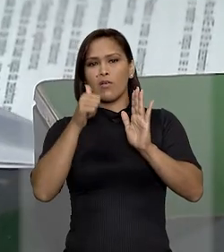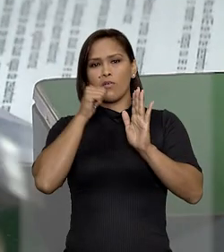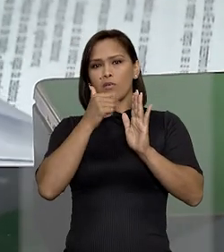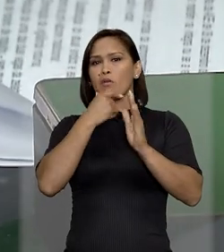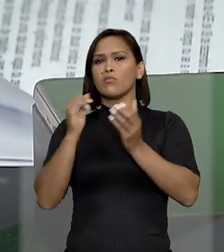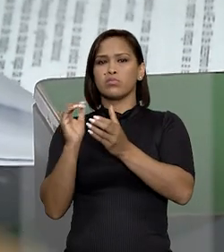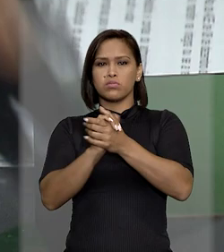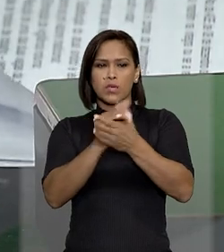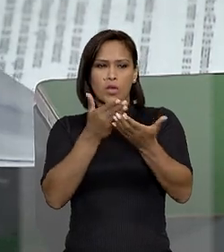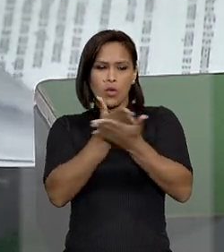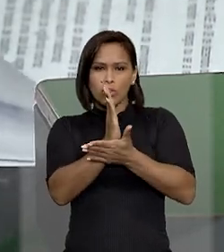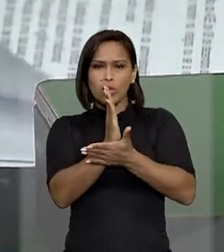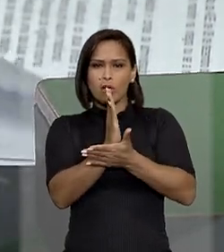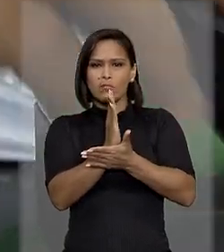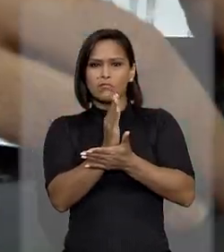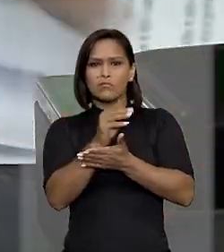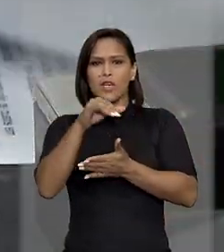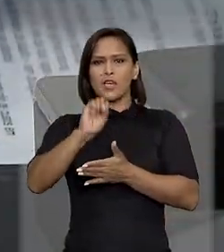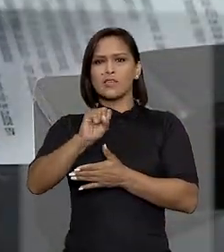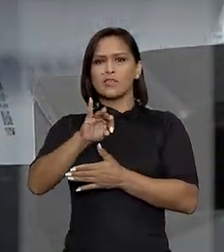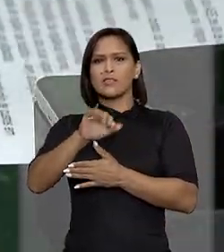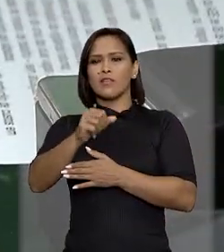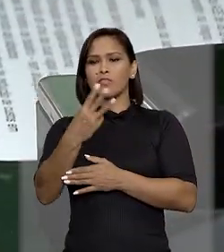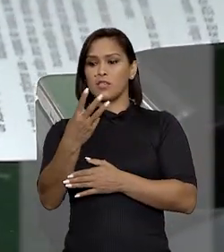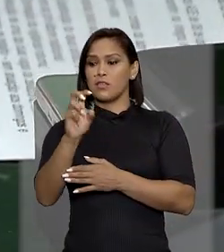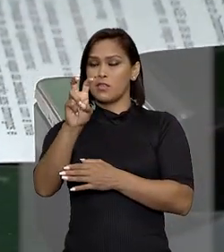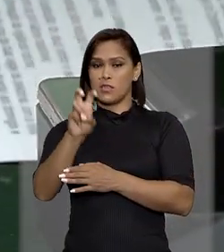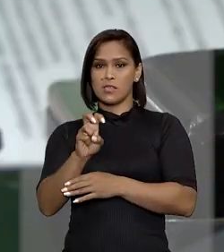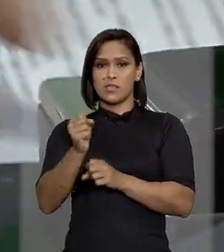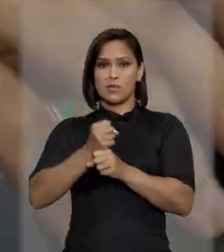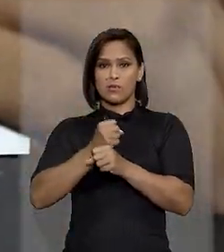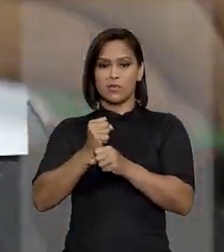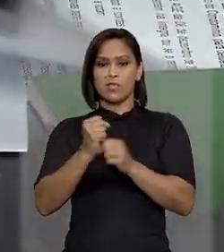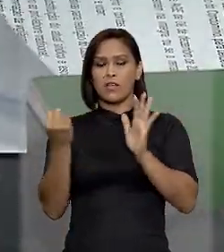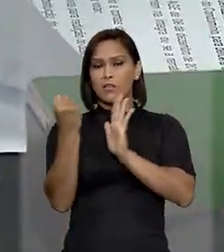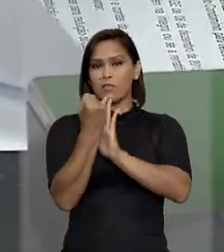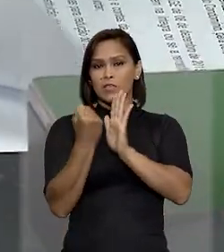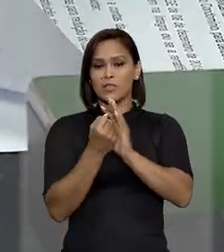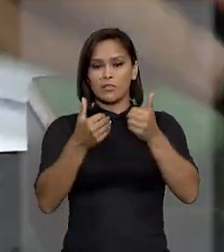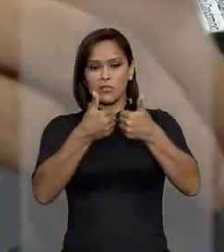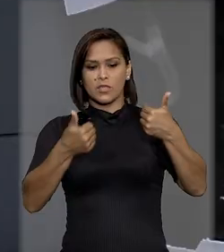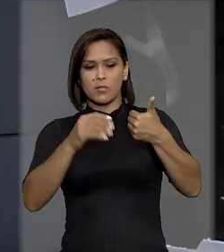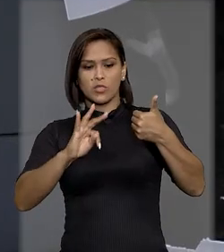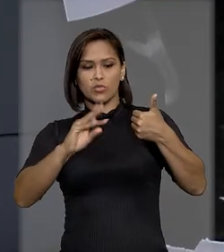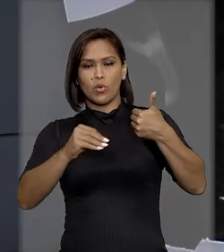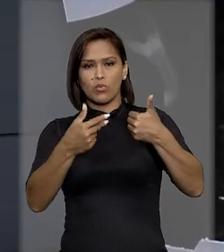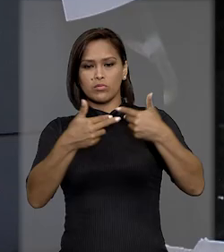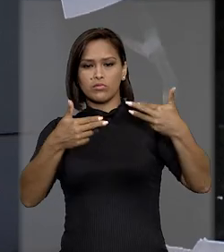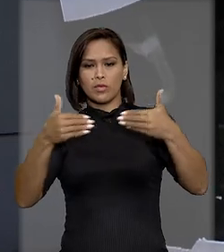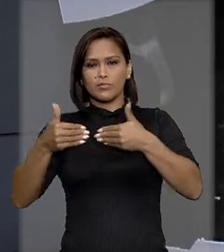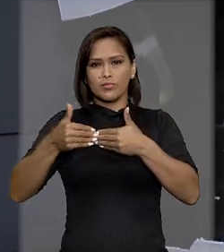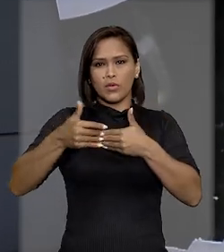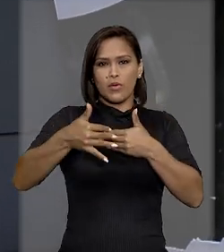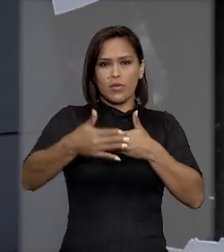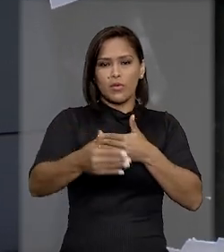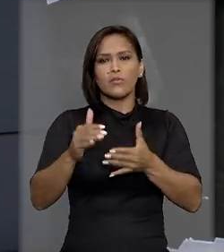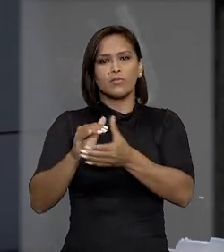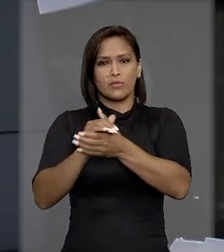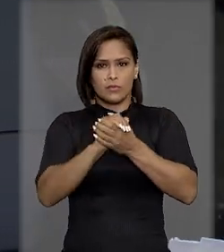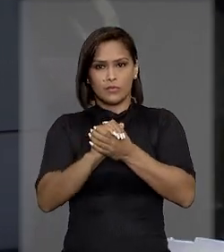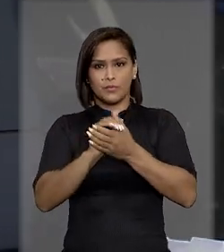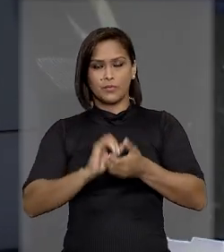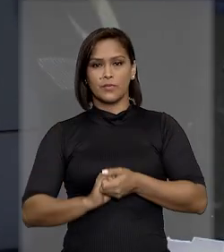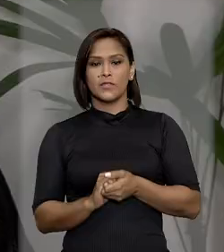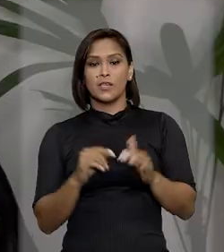companheiros reconheceram uma união estável de 35 anos e fixaram o regime de separação dos bens constituídos